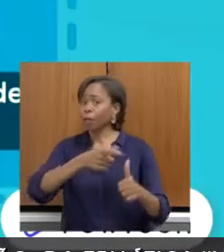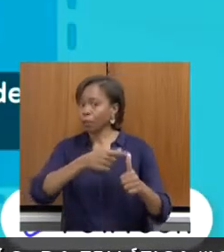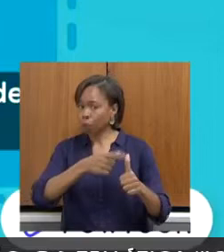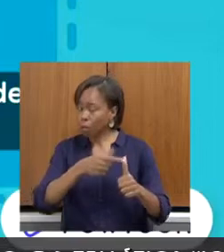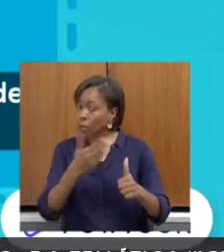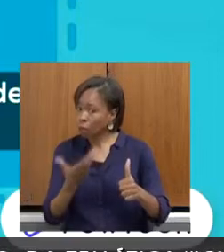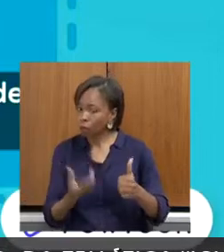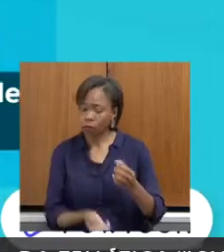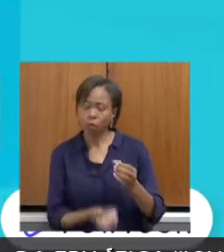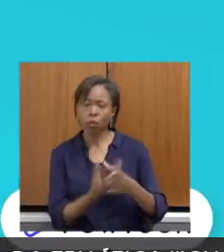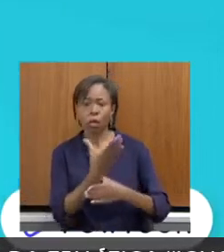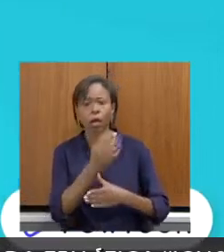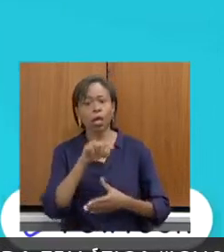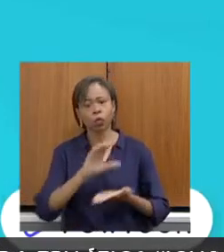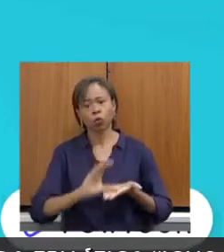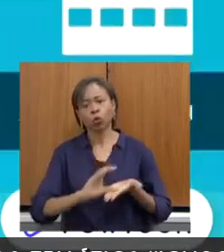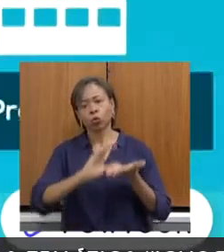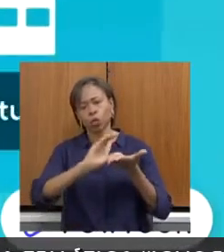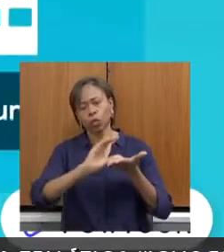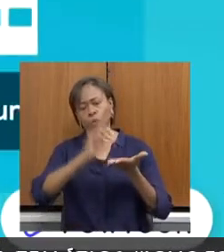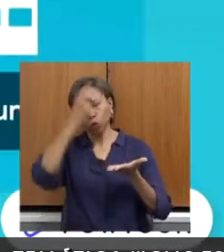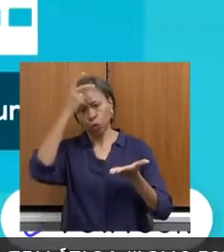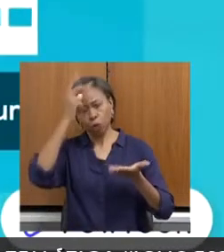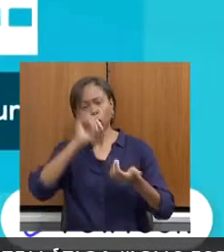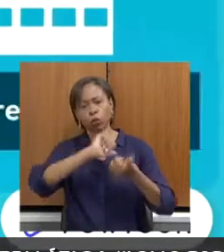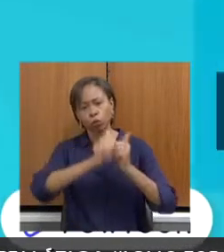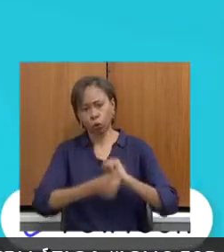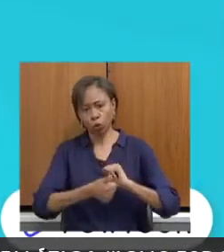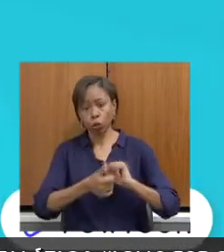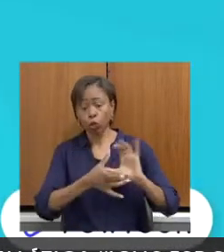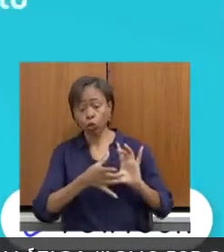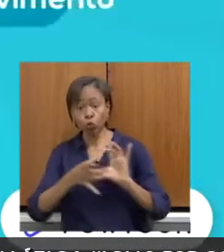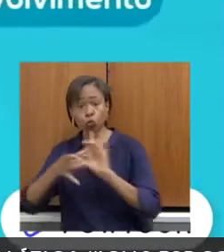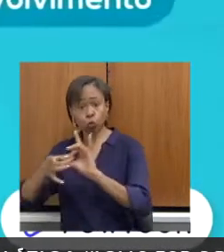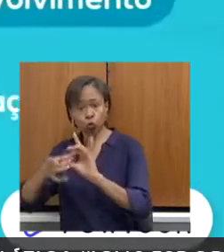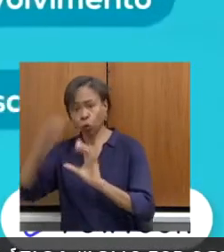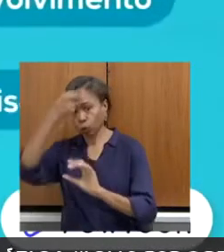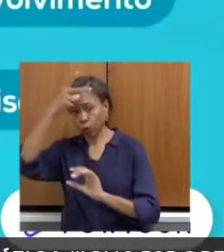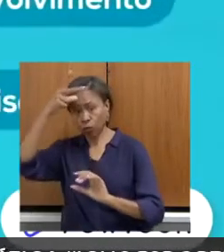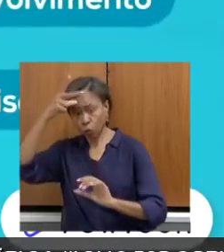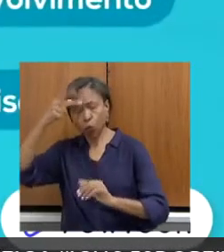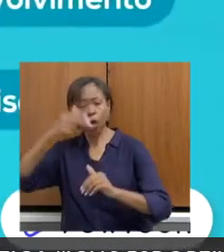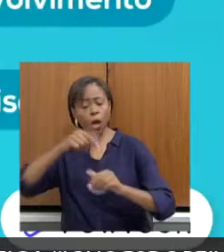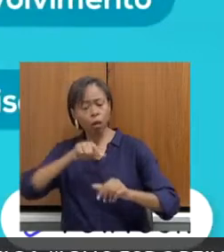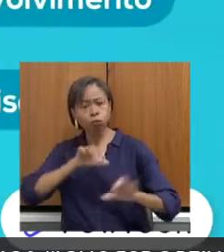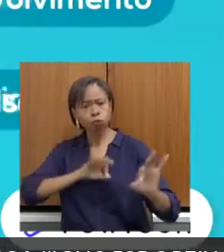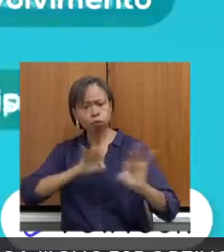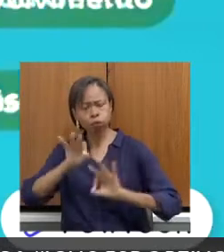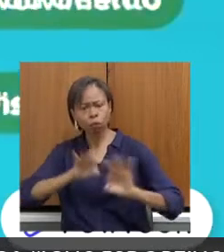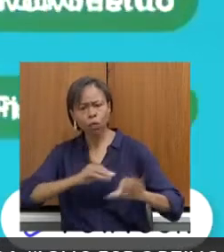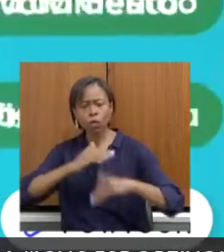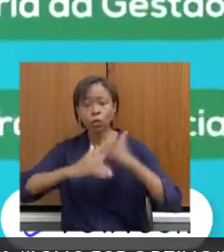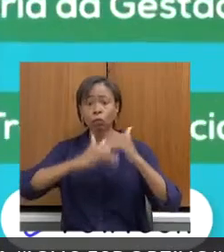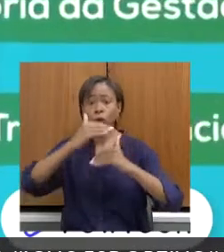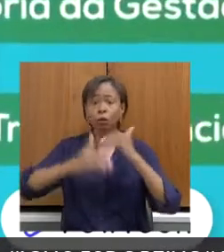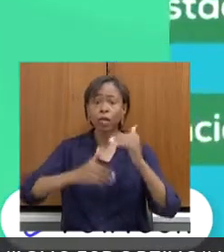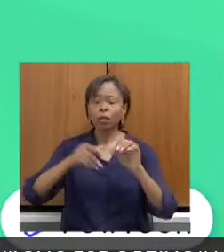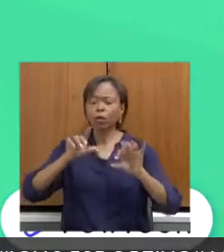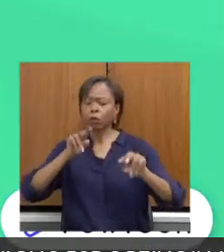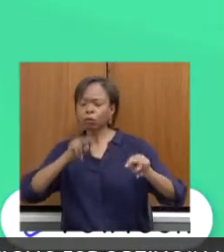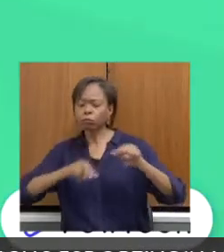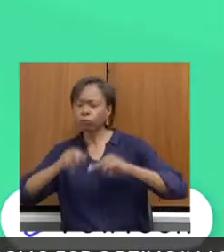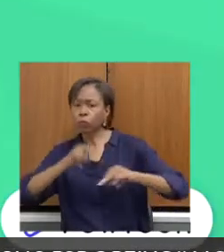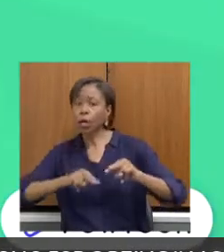Municipal de Esportes. O Conselho atua com a Prefeitura, elaborando, desenvolvendo e fiscalizando a política esportiva. Em